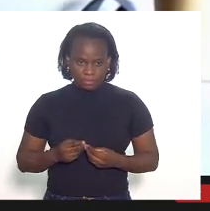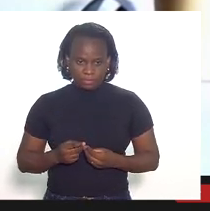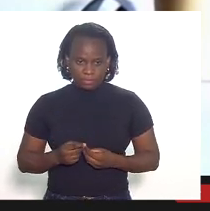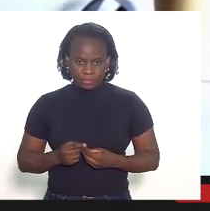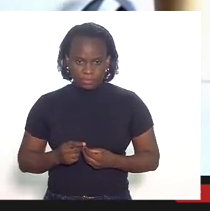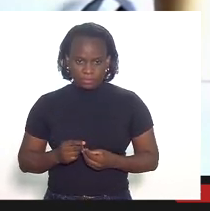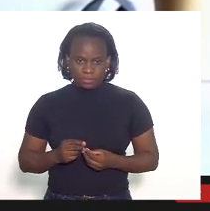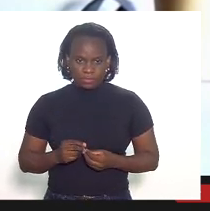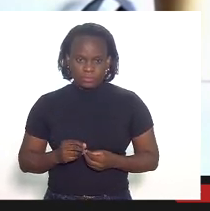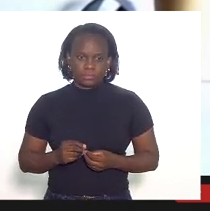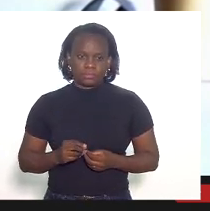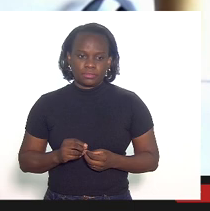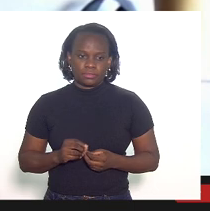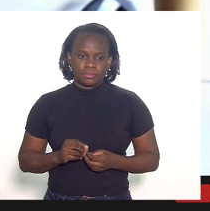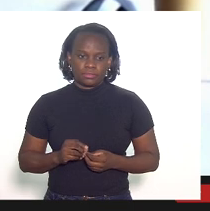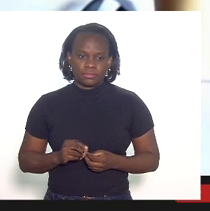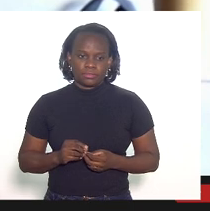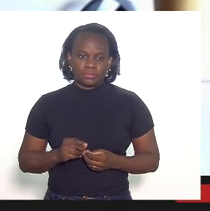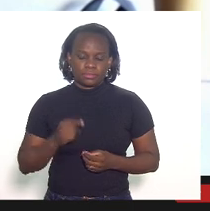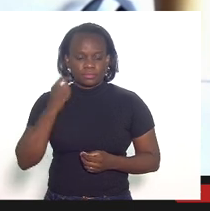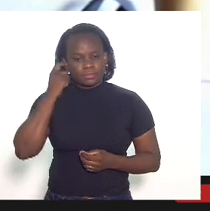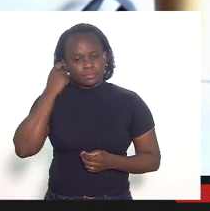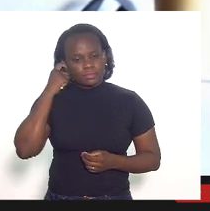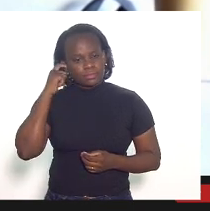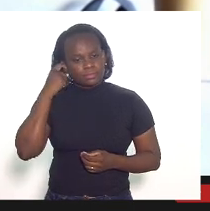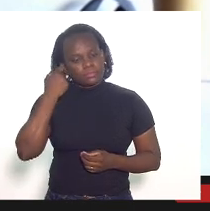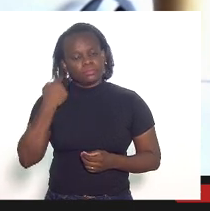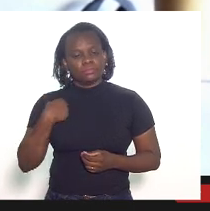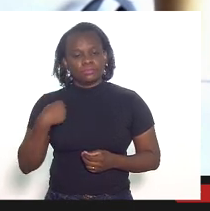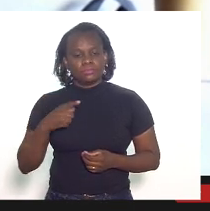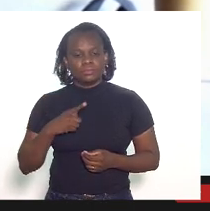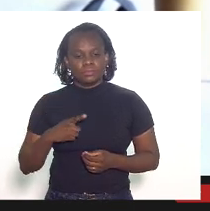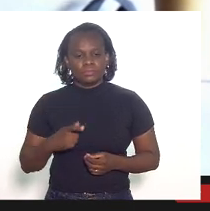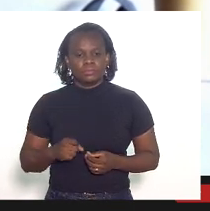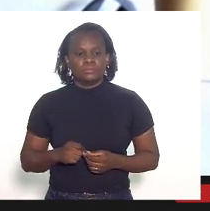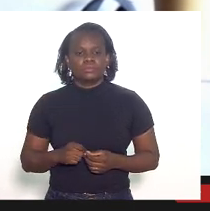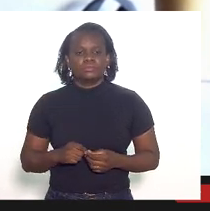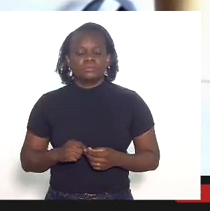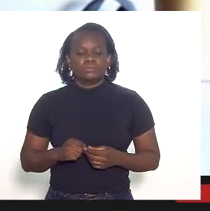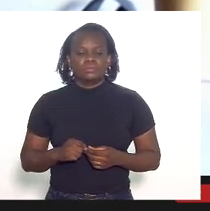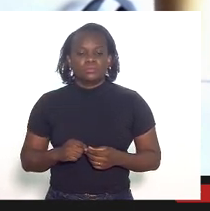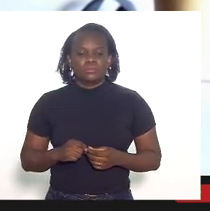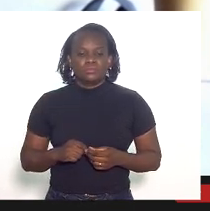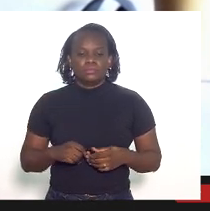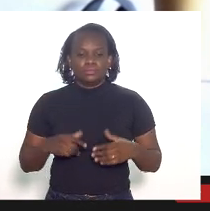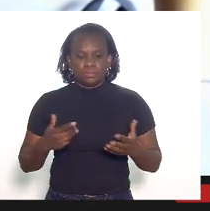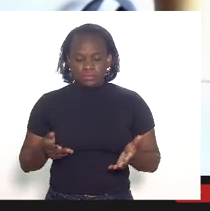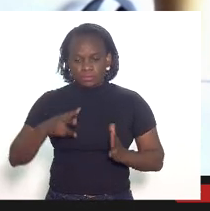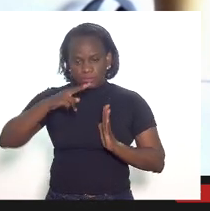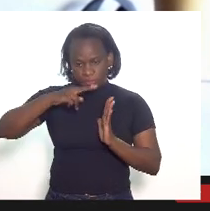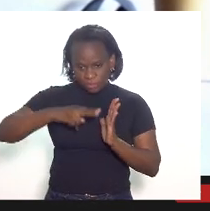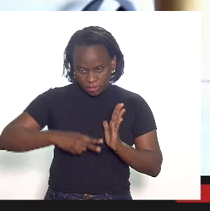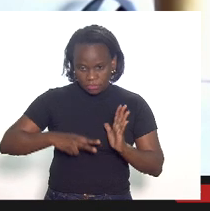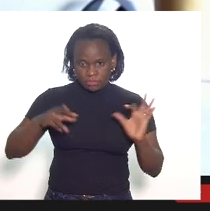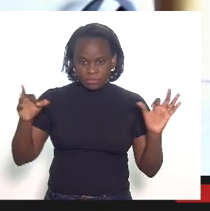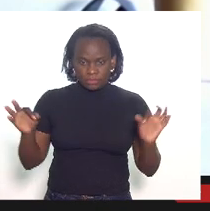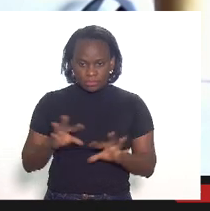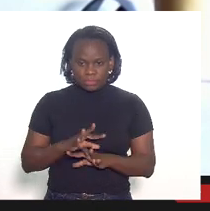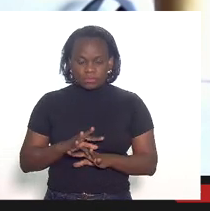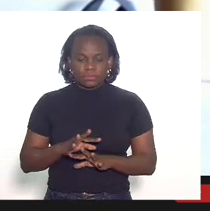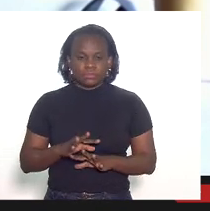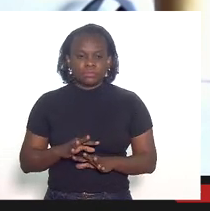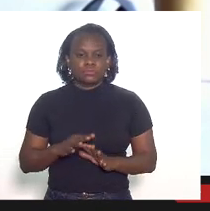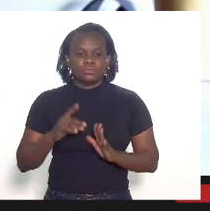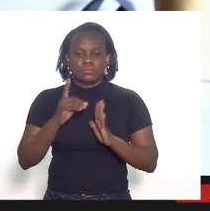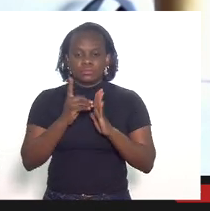que eu tive quando acabei de ler o